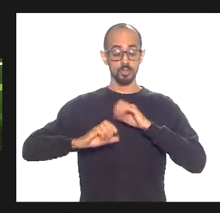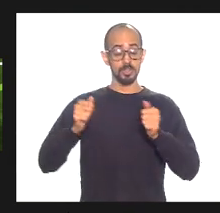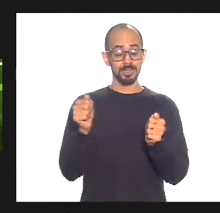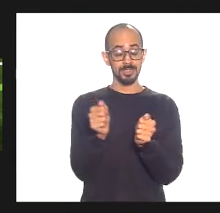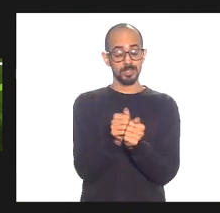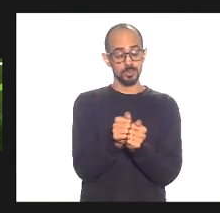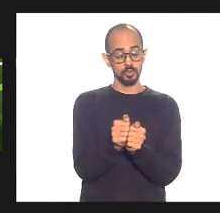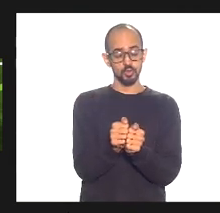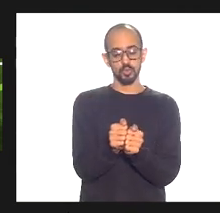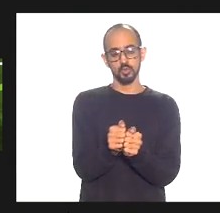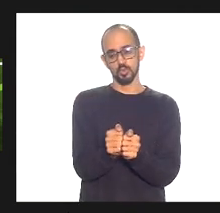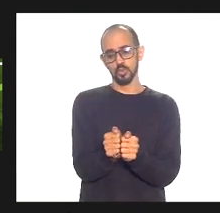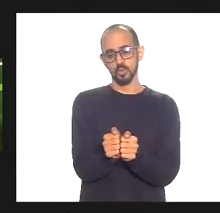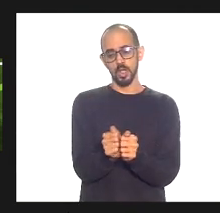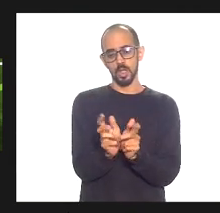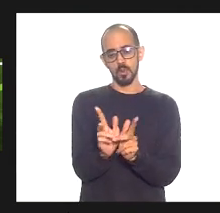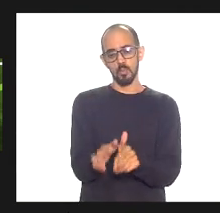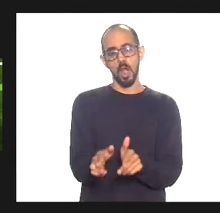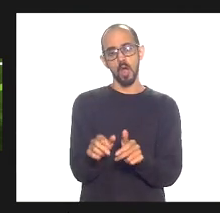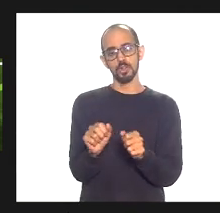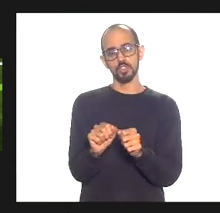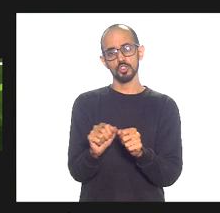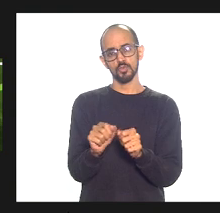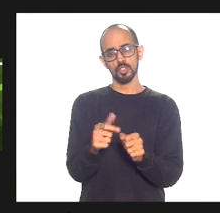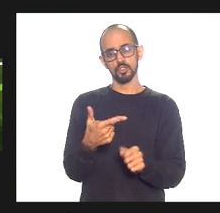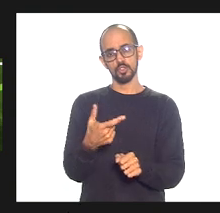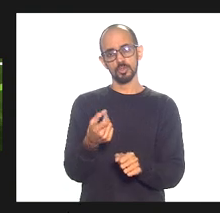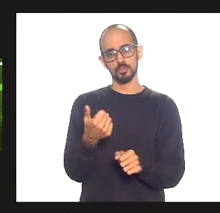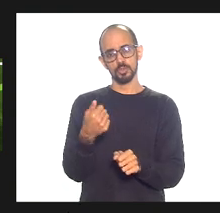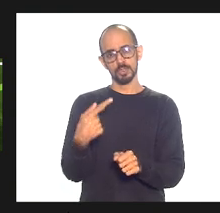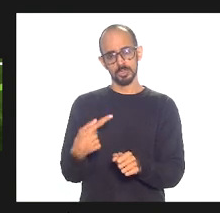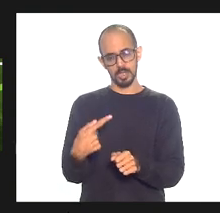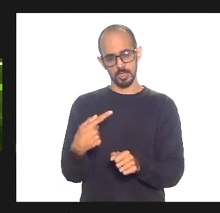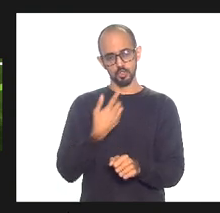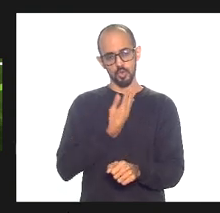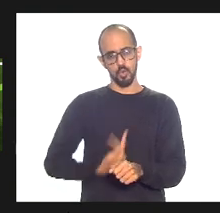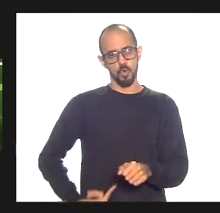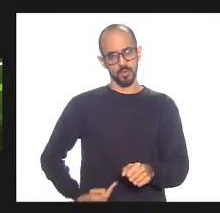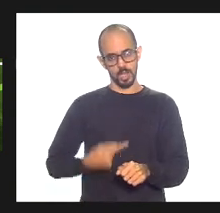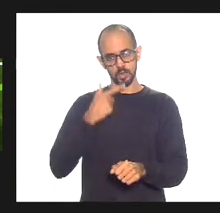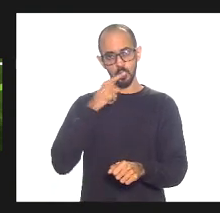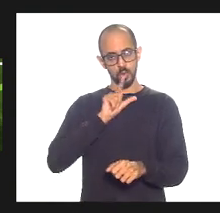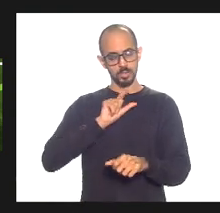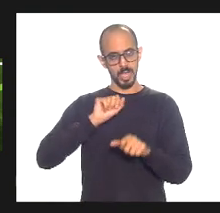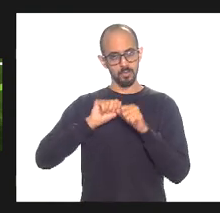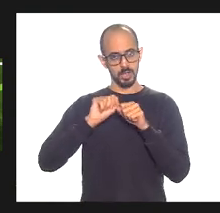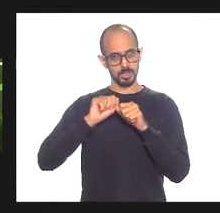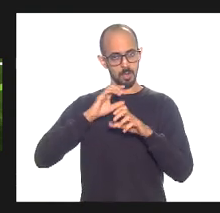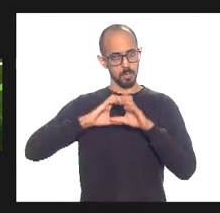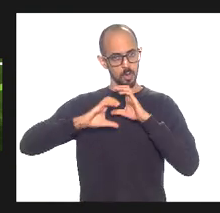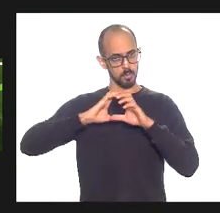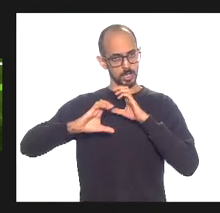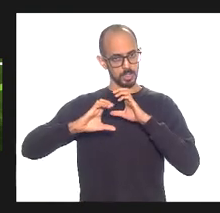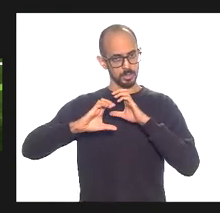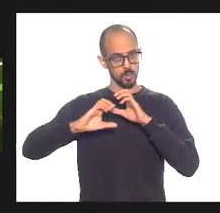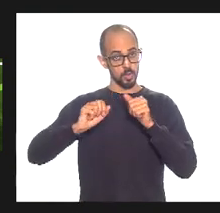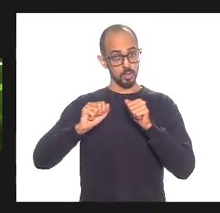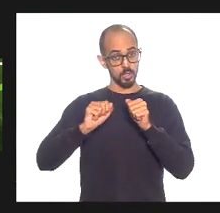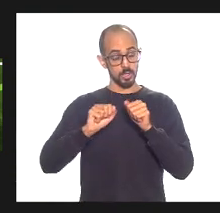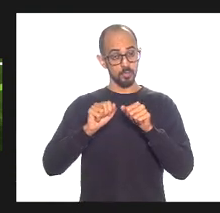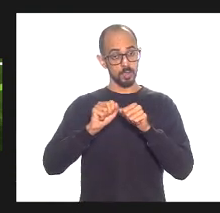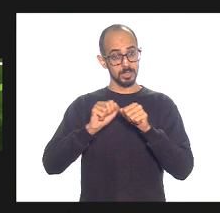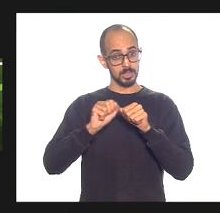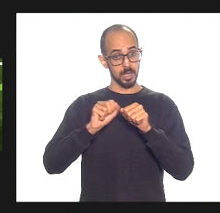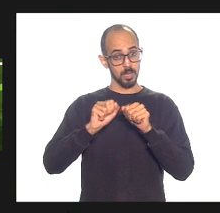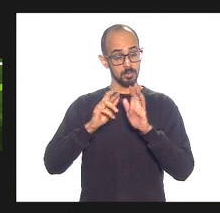na mesma toada que fizemos em 2017 o governador consegue fazer um diálogo e com a regulamentação eu queria